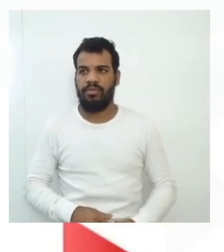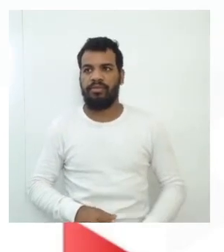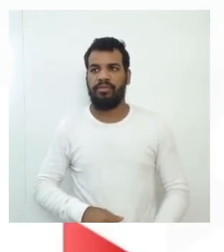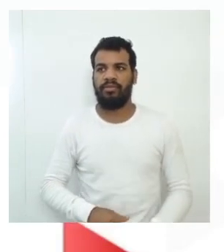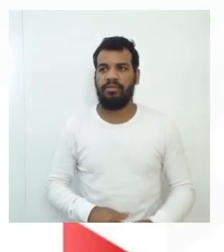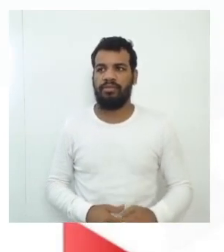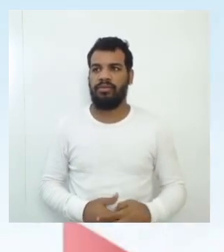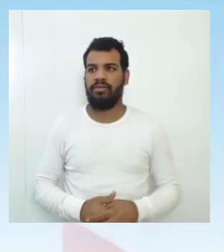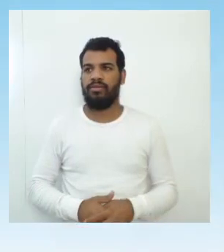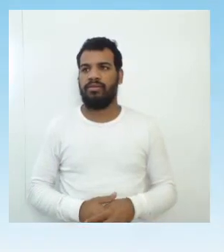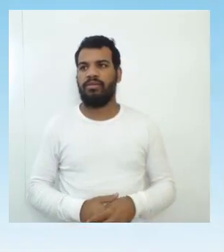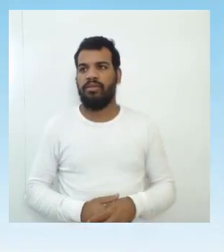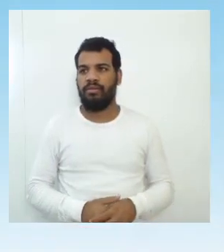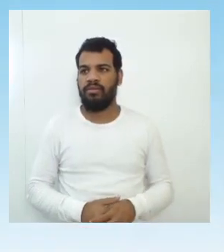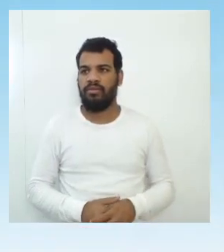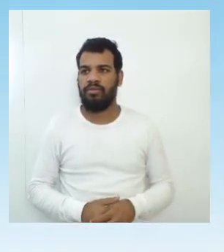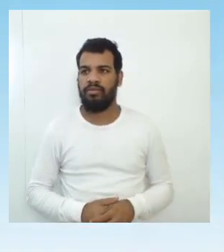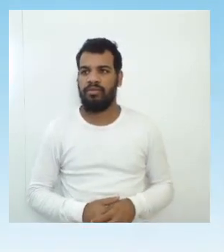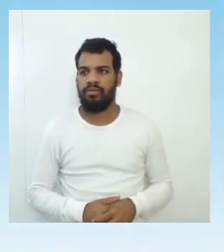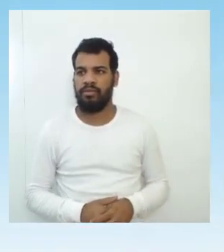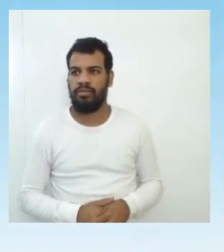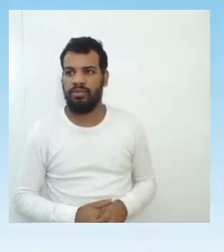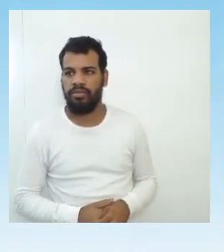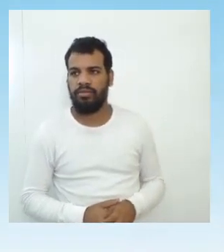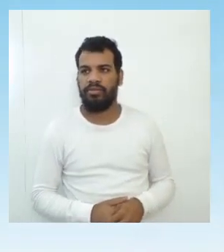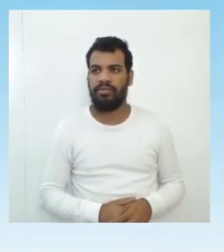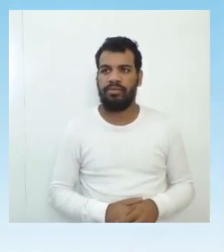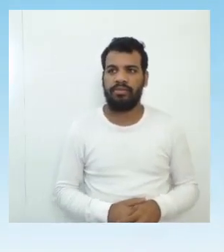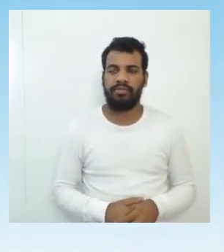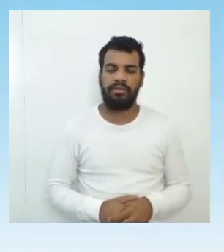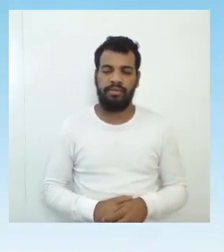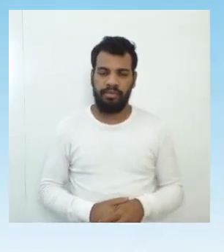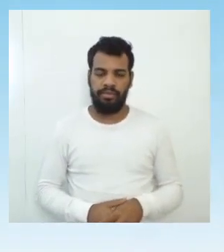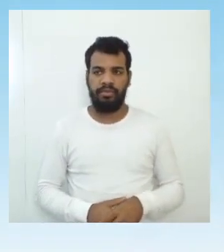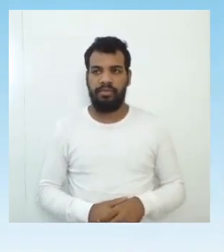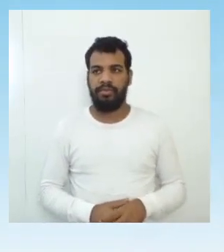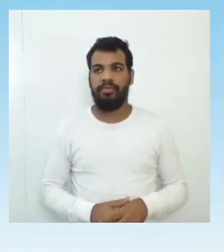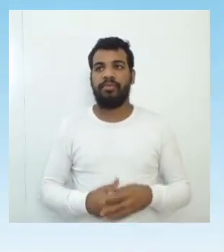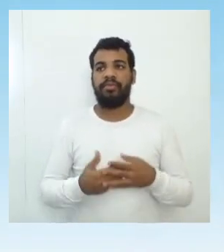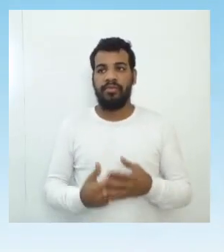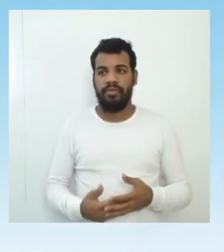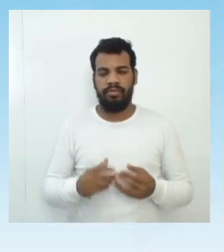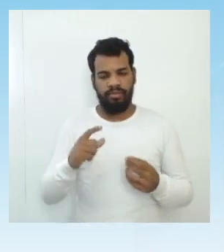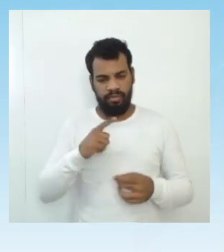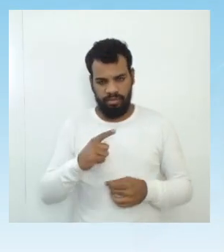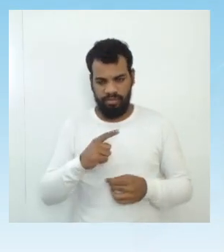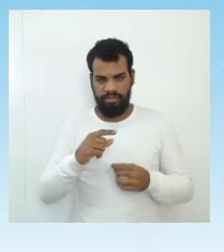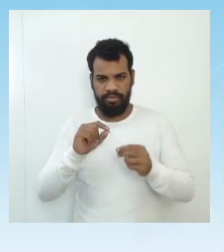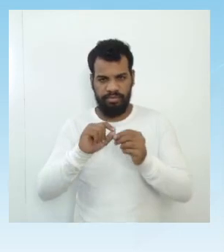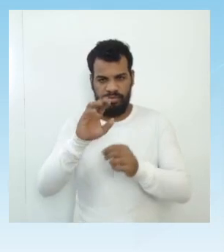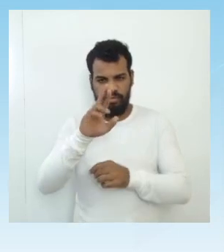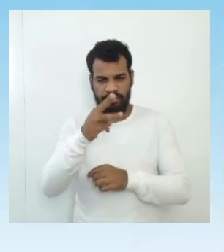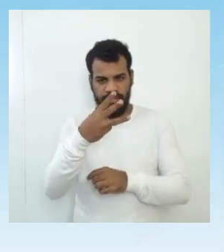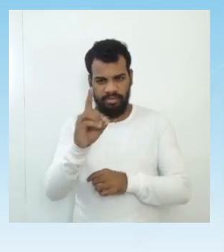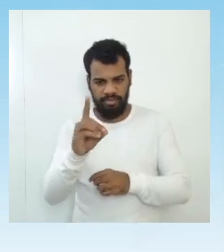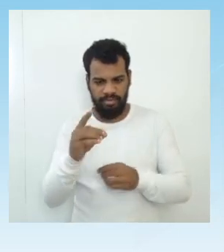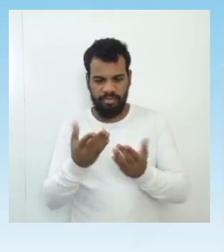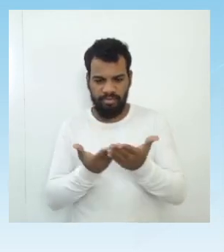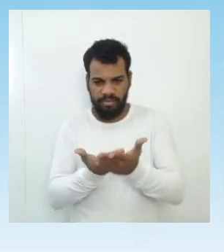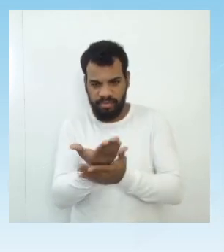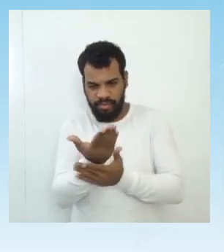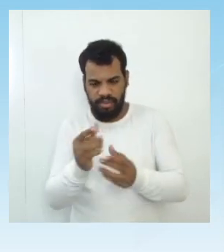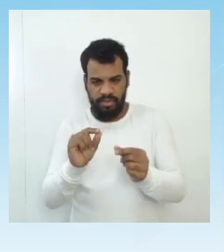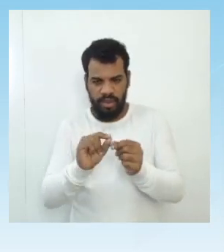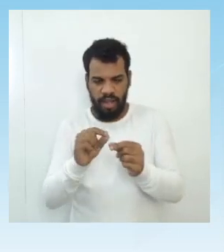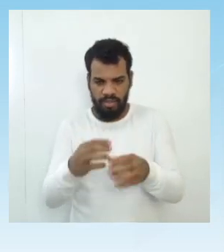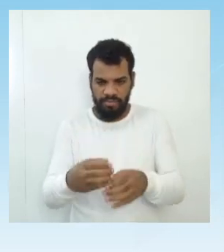o plástico pode ser utilizado. Hoje em dia a gente tem ali a máquina 3D, que também produz algumas próteses.